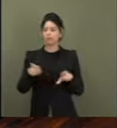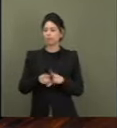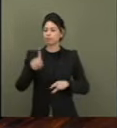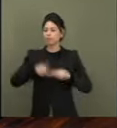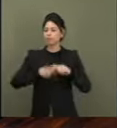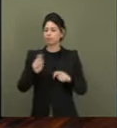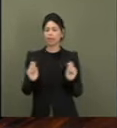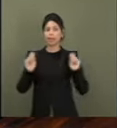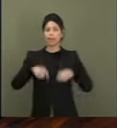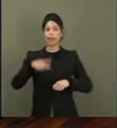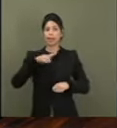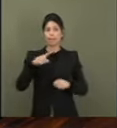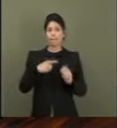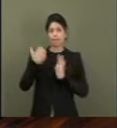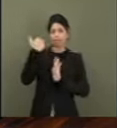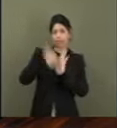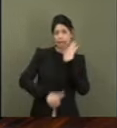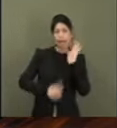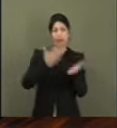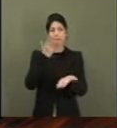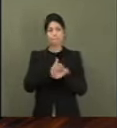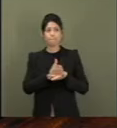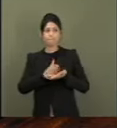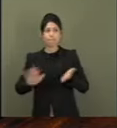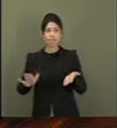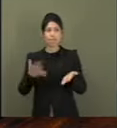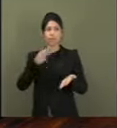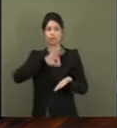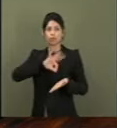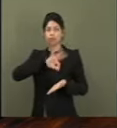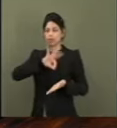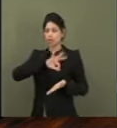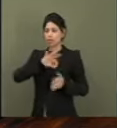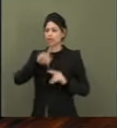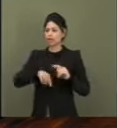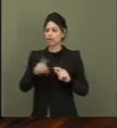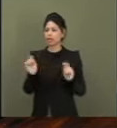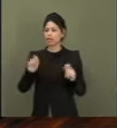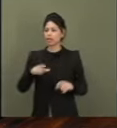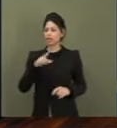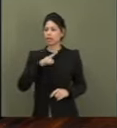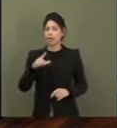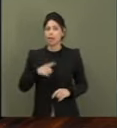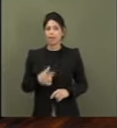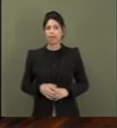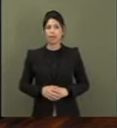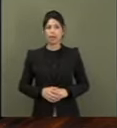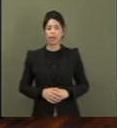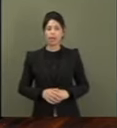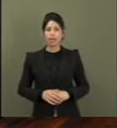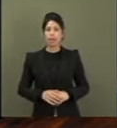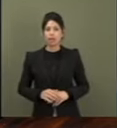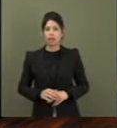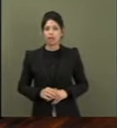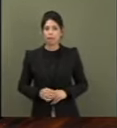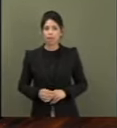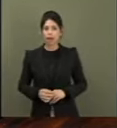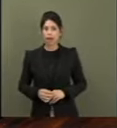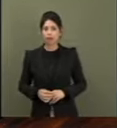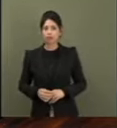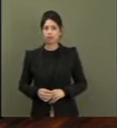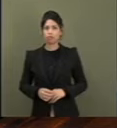do salário dos homens brancos. Isso agora vai mudar.